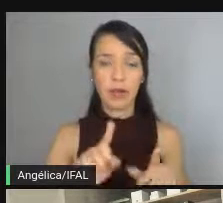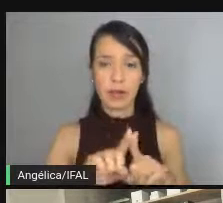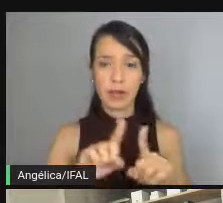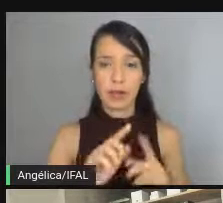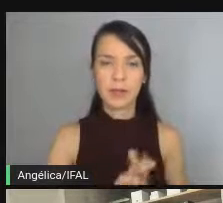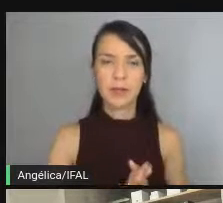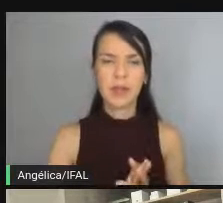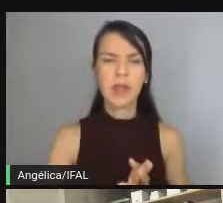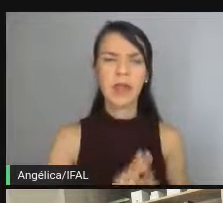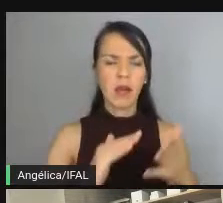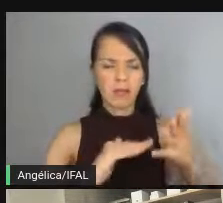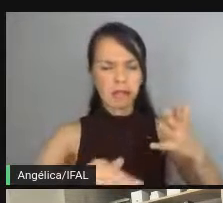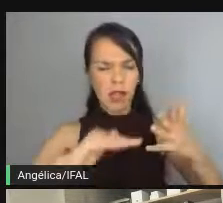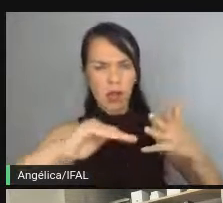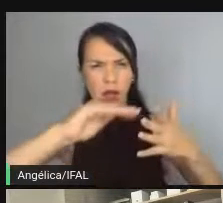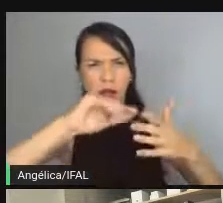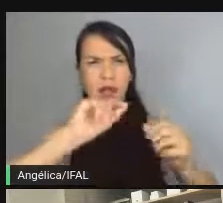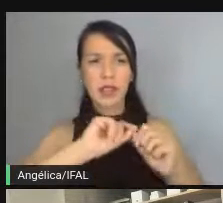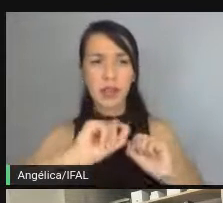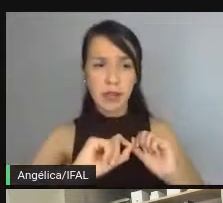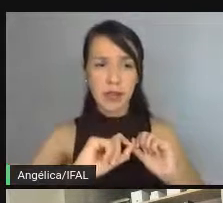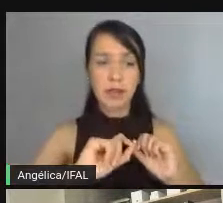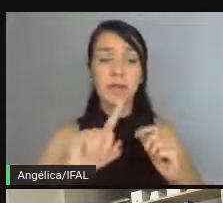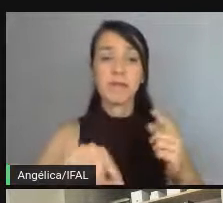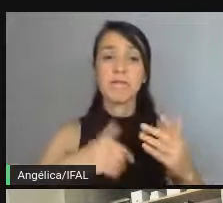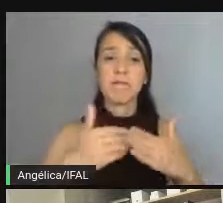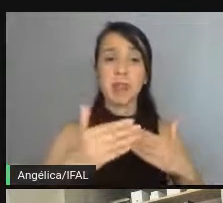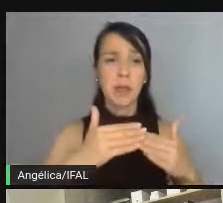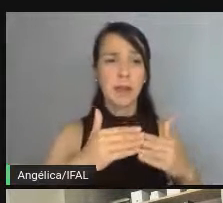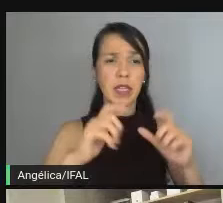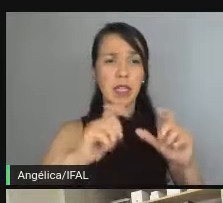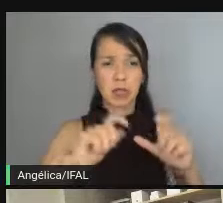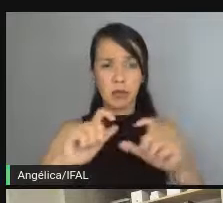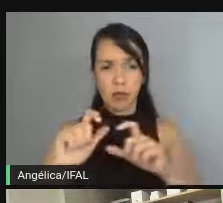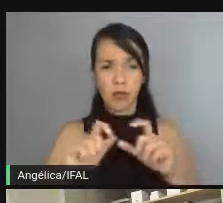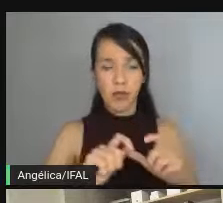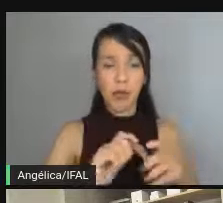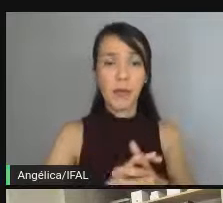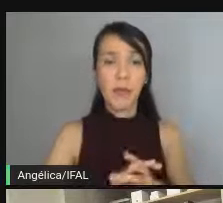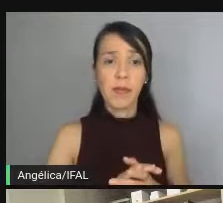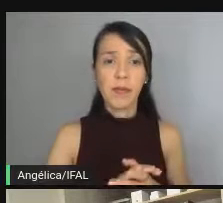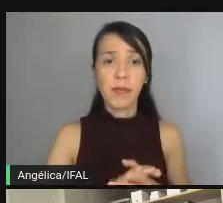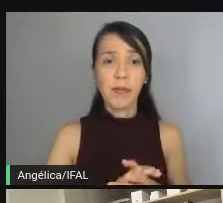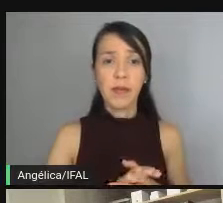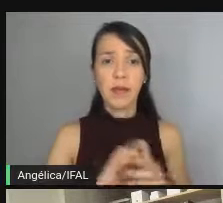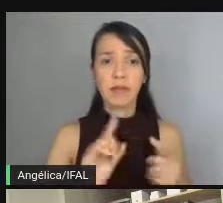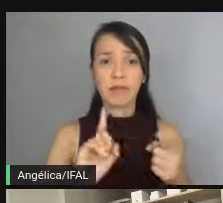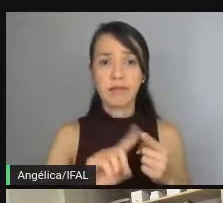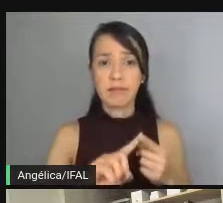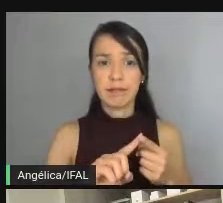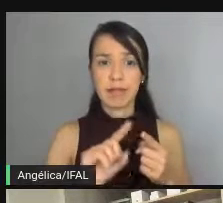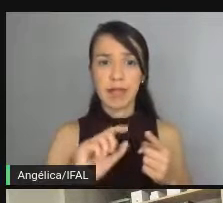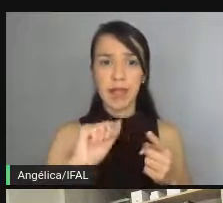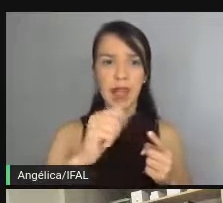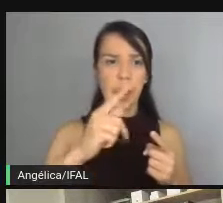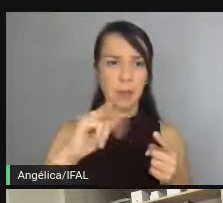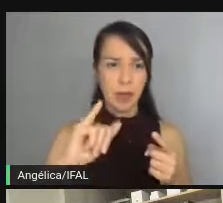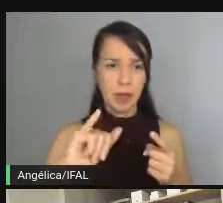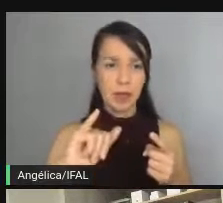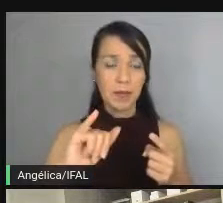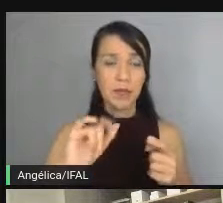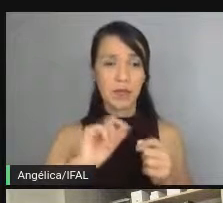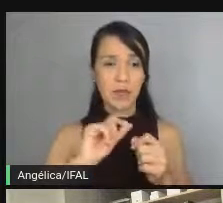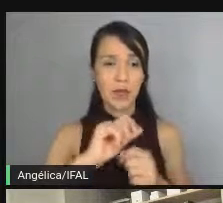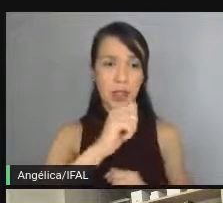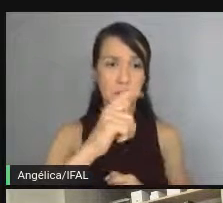Qual é a camada que você vai desenvolver? Independente de qual for a camada, das camadas, é do tipo, é API? Você vai desenvolver